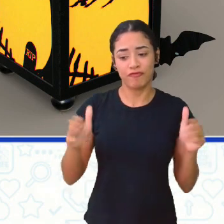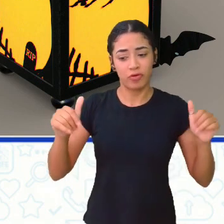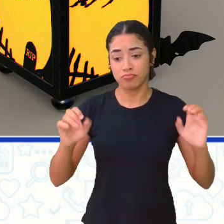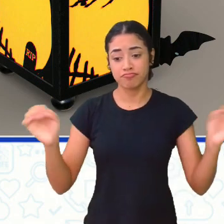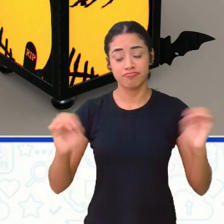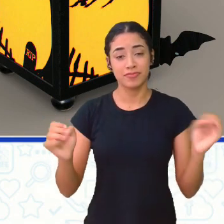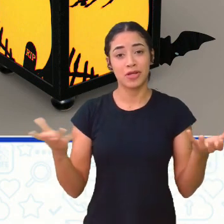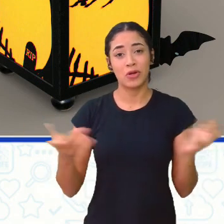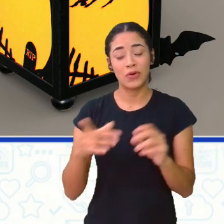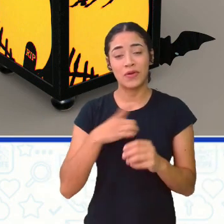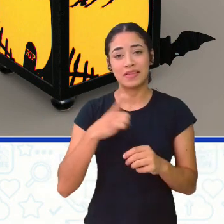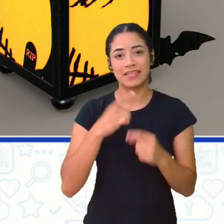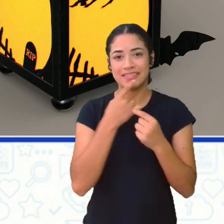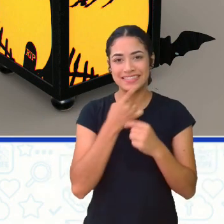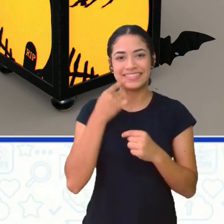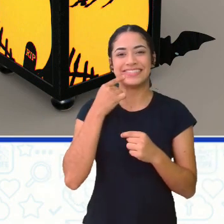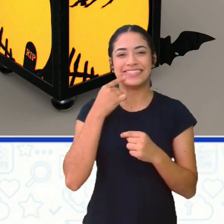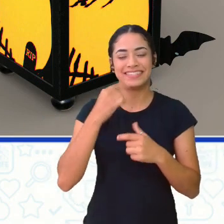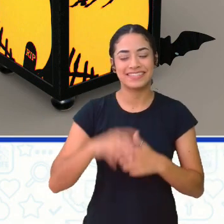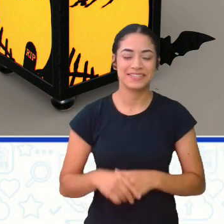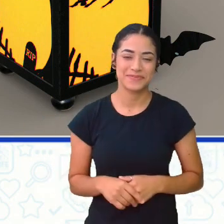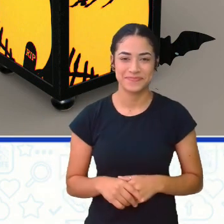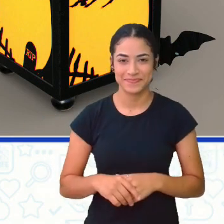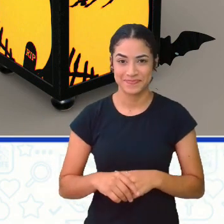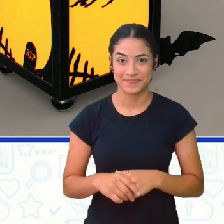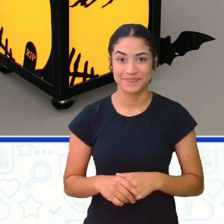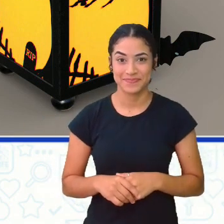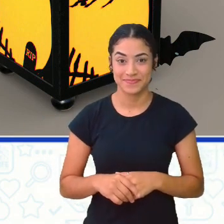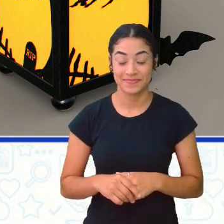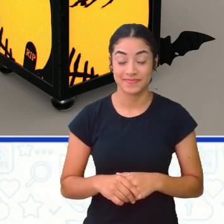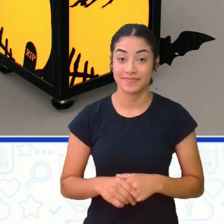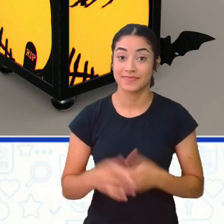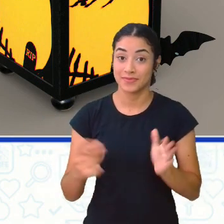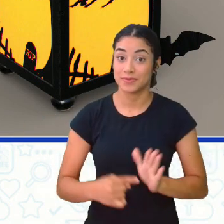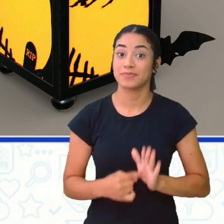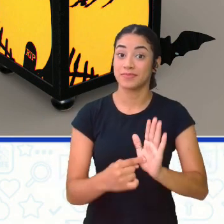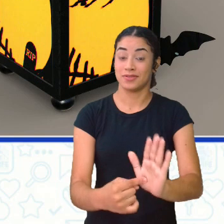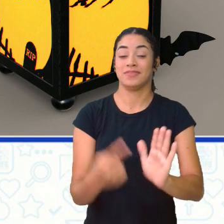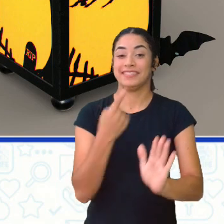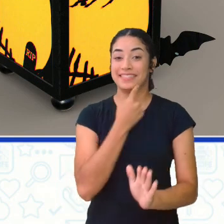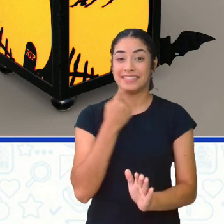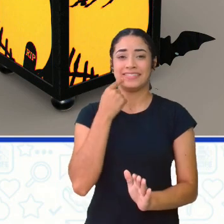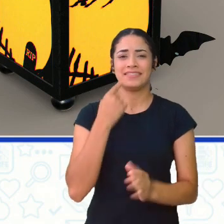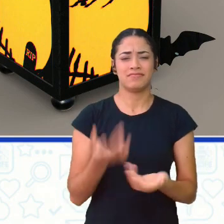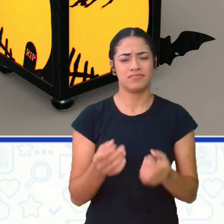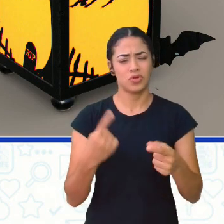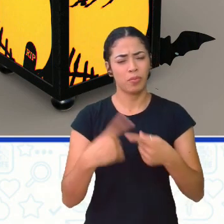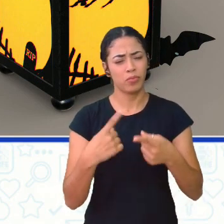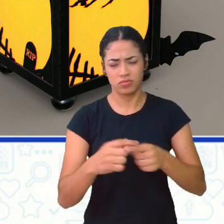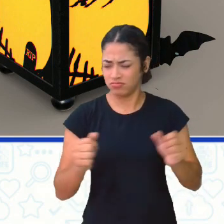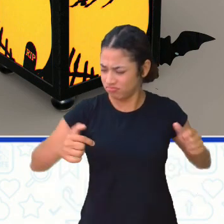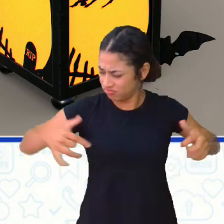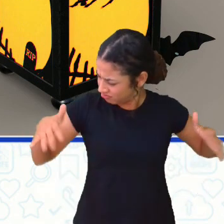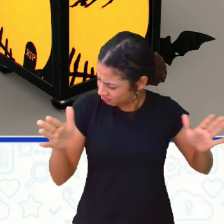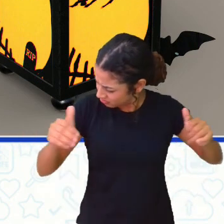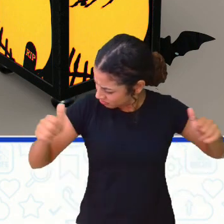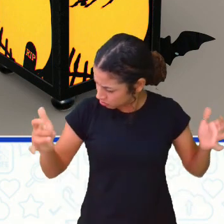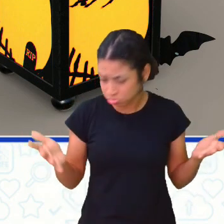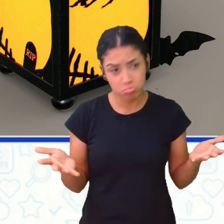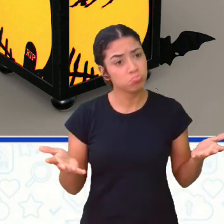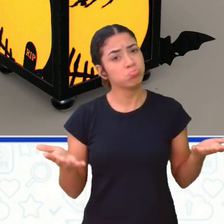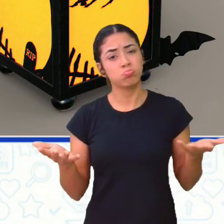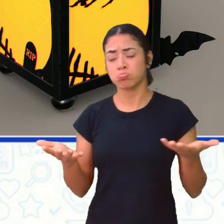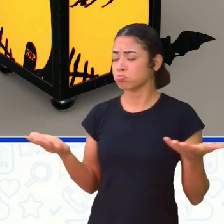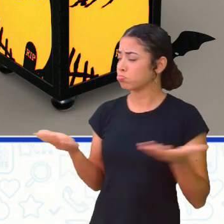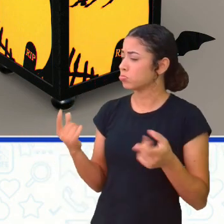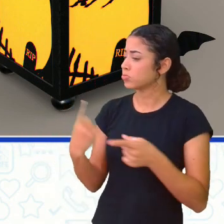tem os dentinhos afiados Pois é Exibindo os dentinhos afiados E essas asas? Interrogou um dos elefantes